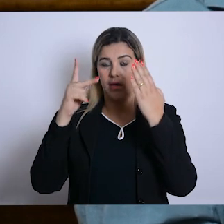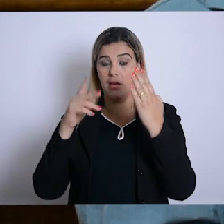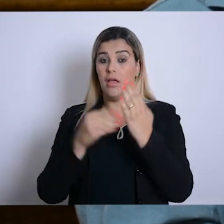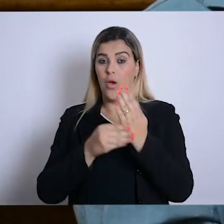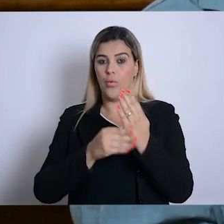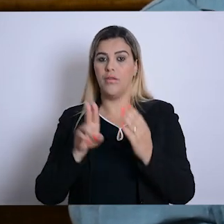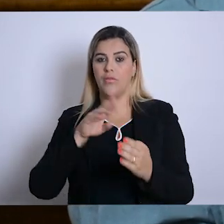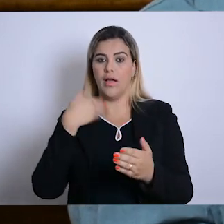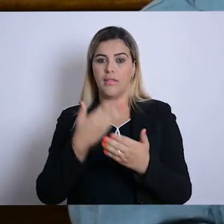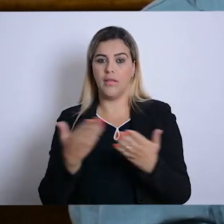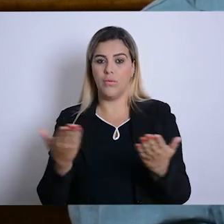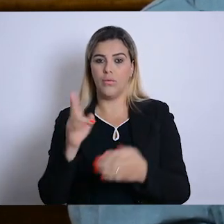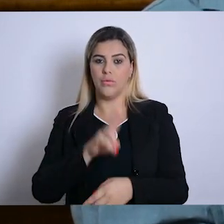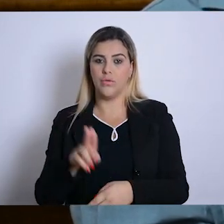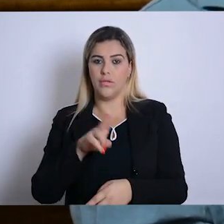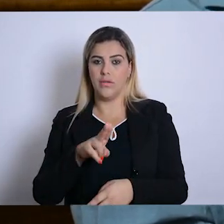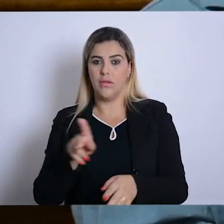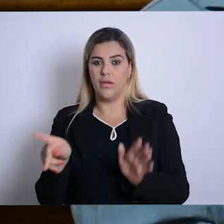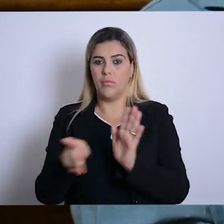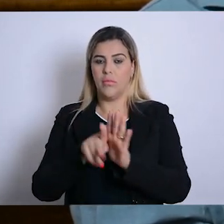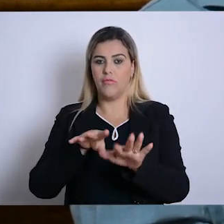próprio para a formação do terapeuta ocupacional.